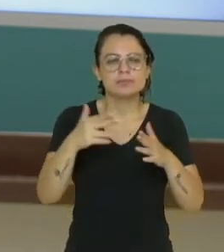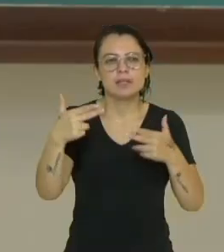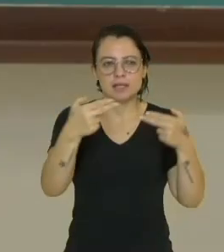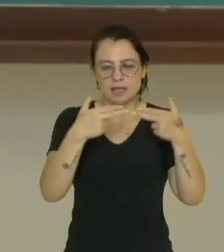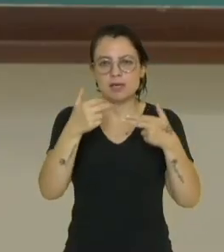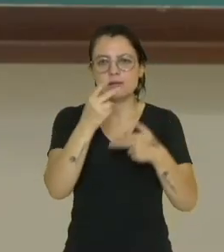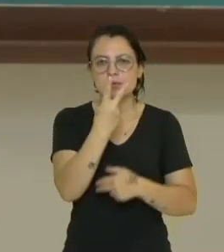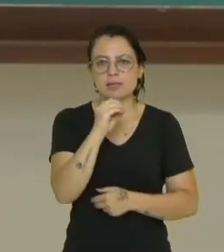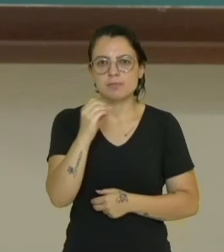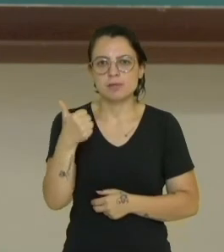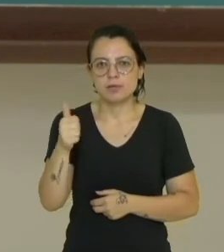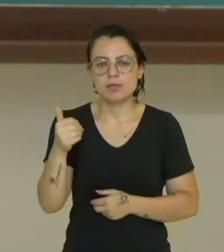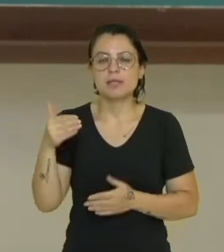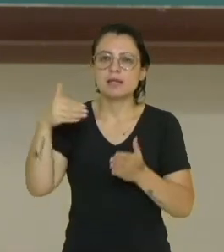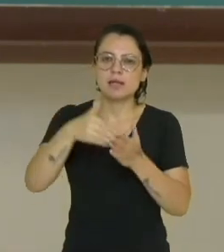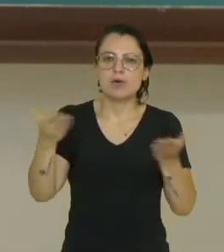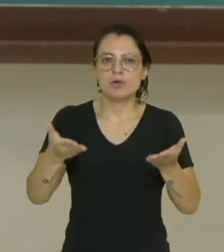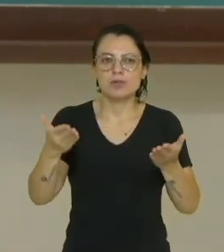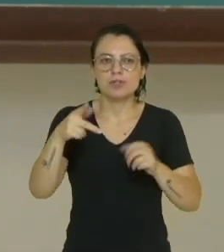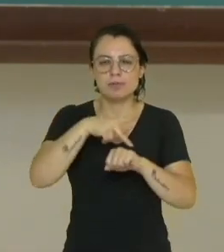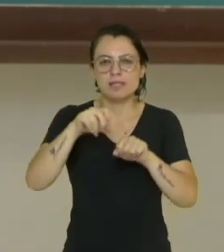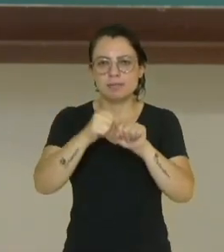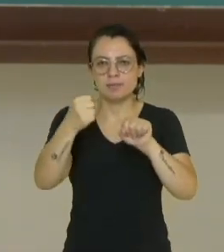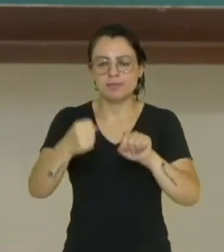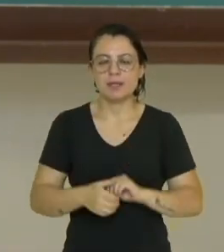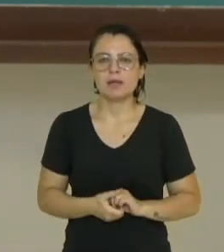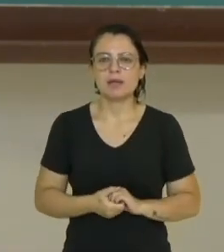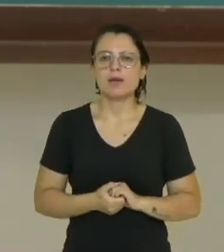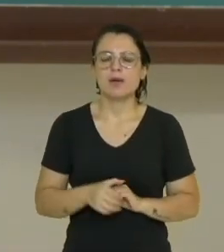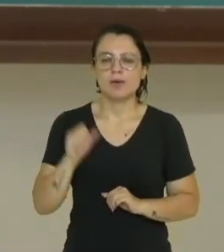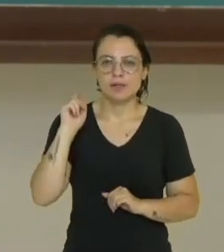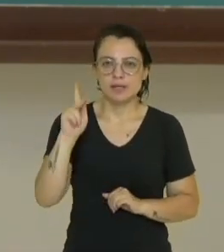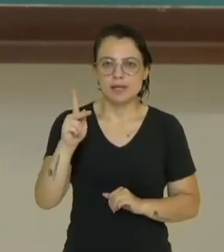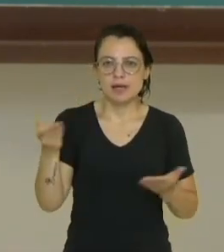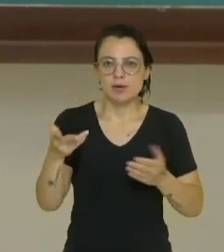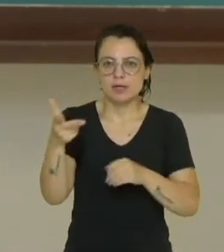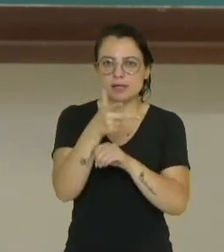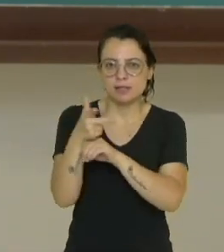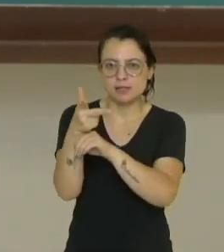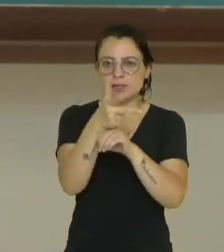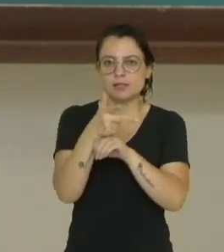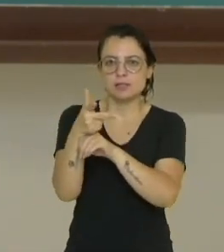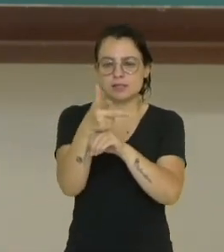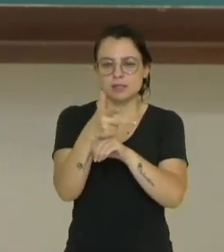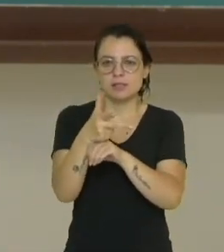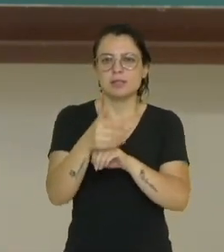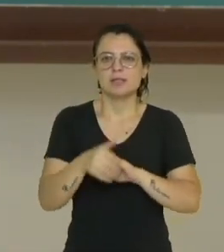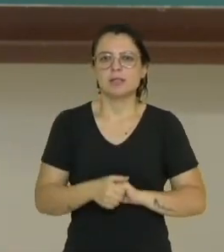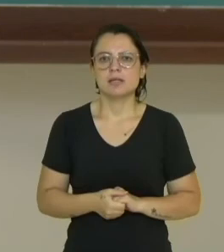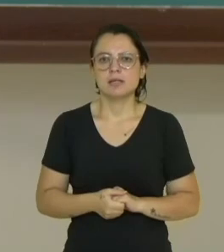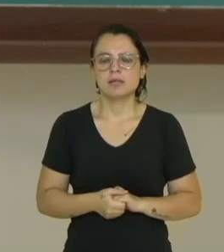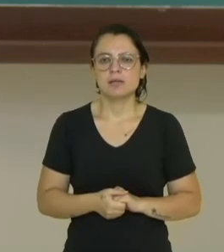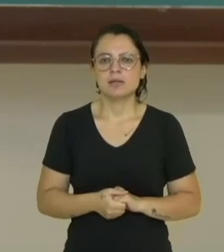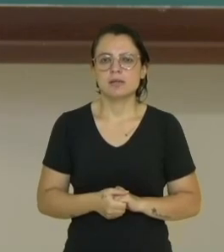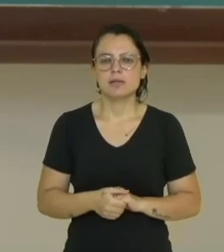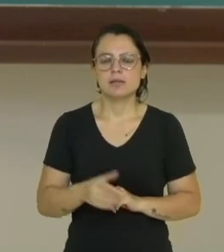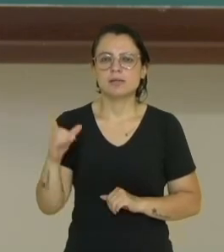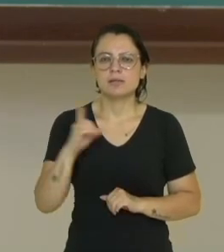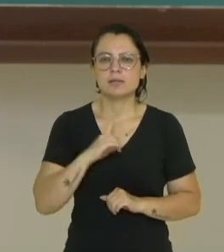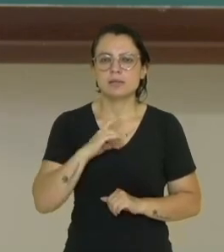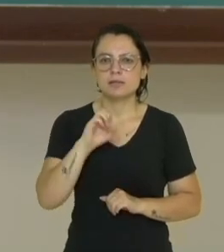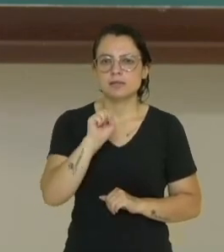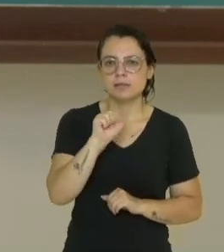o país está quebrado até atualmente, ok? Muito bem, então nós vimos durante essa aula, desse vídeo, né, que o ditador